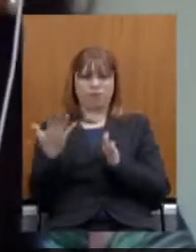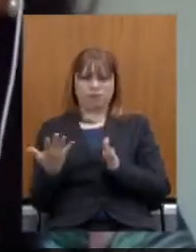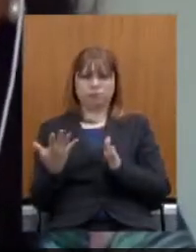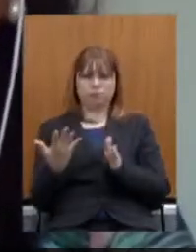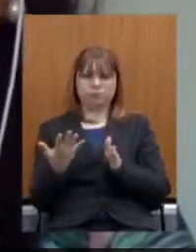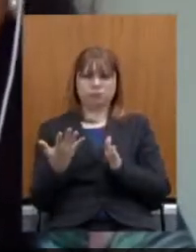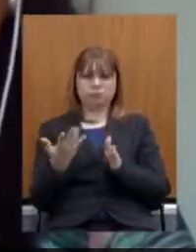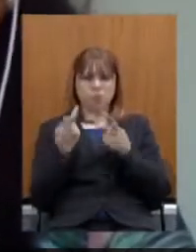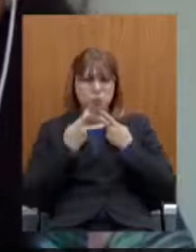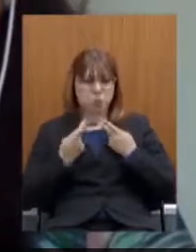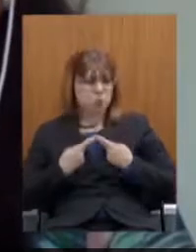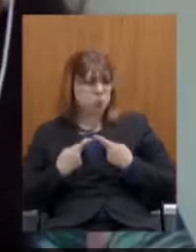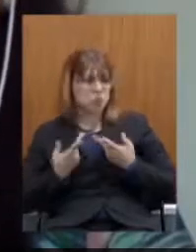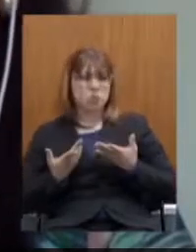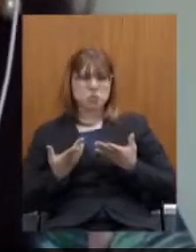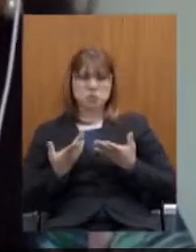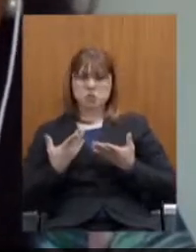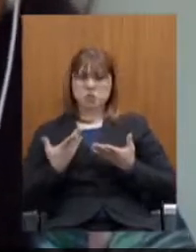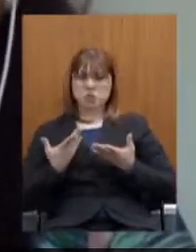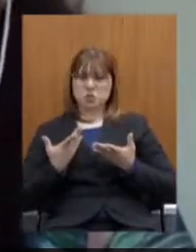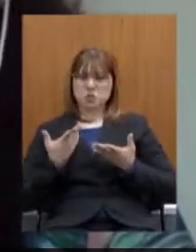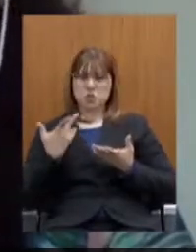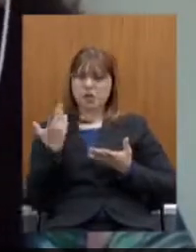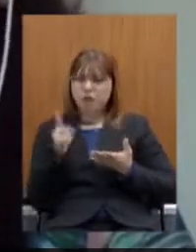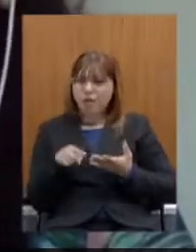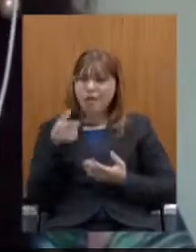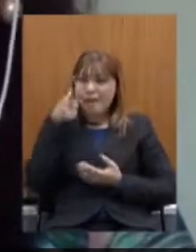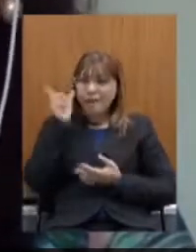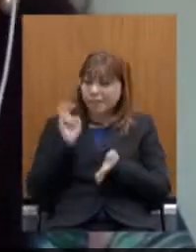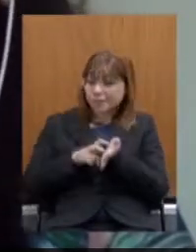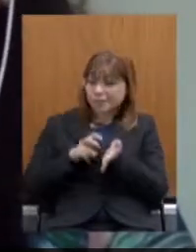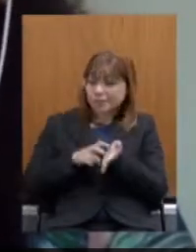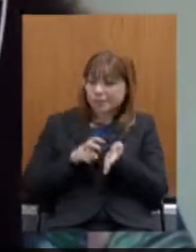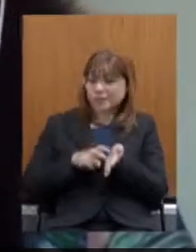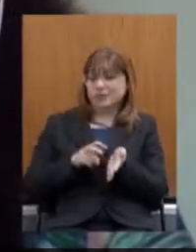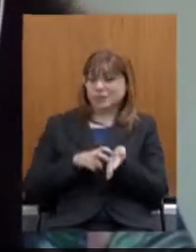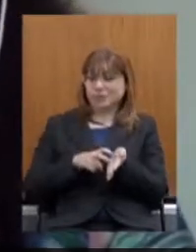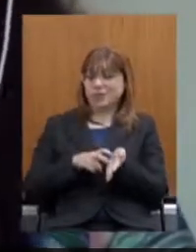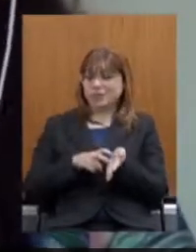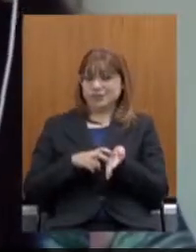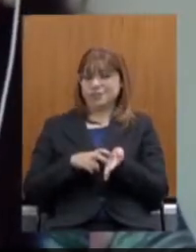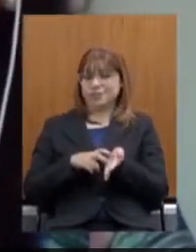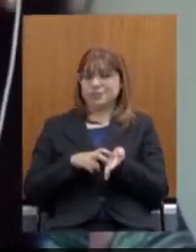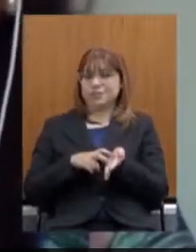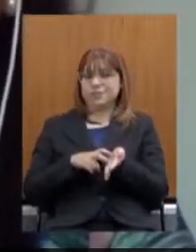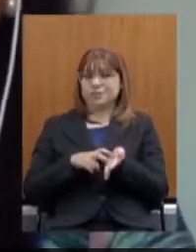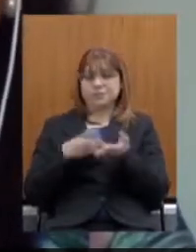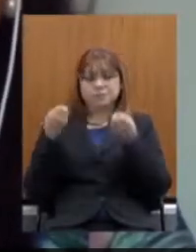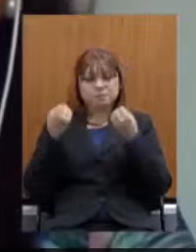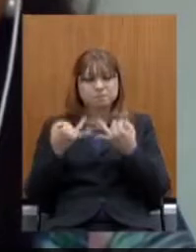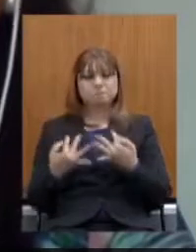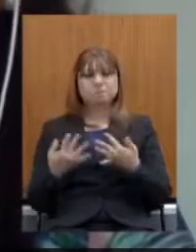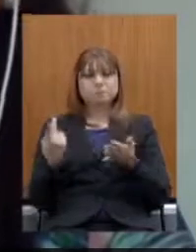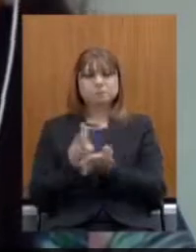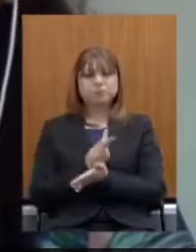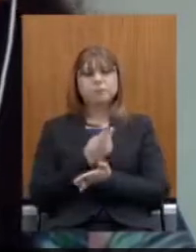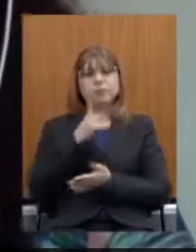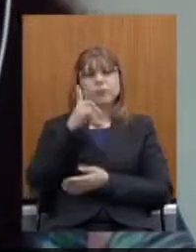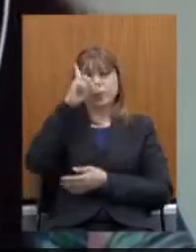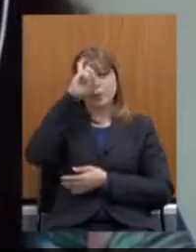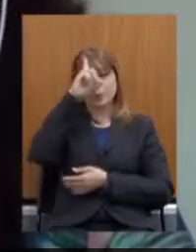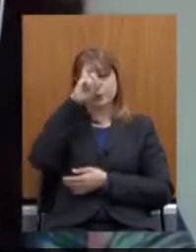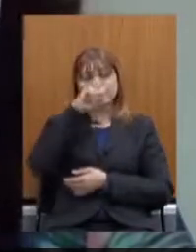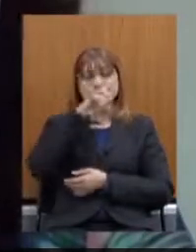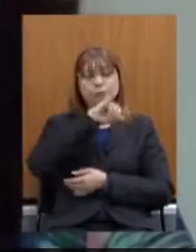situação relatada aqui ontem, na manhã de ontem, sobre o que está se passando no hospital João